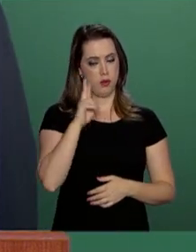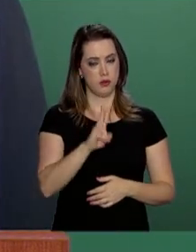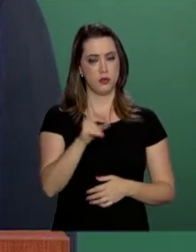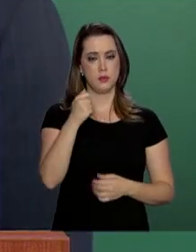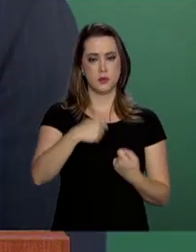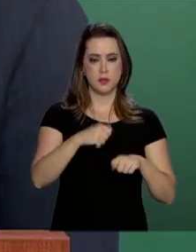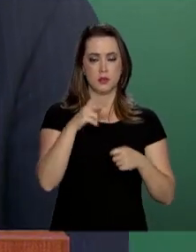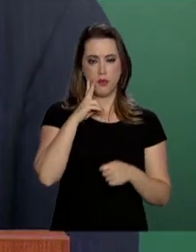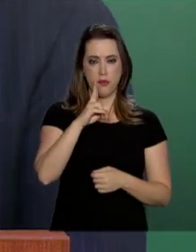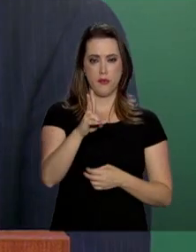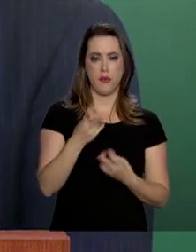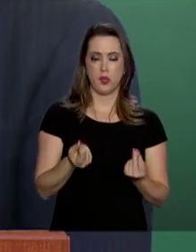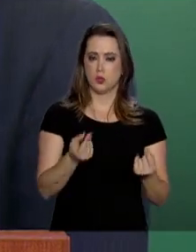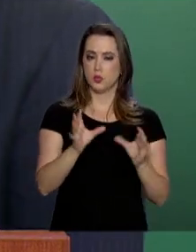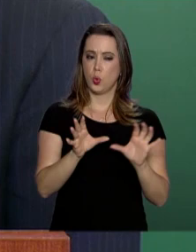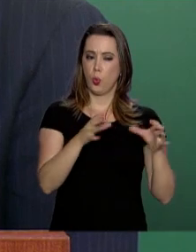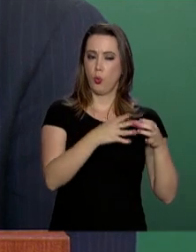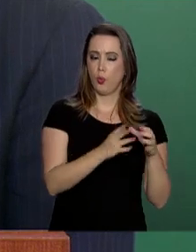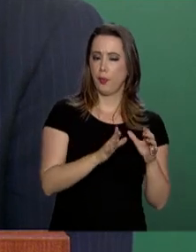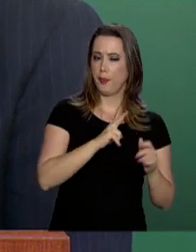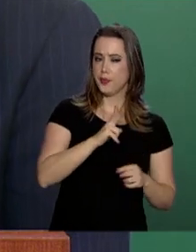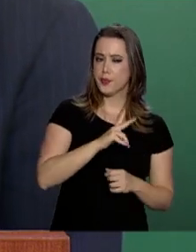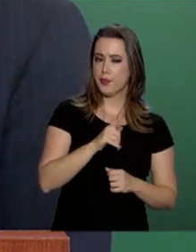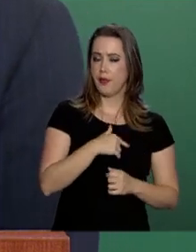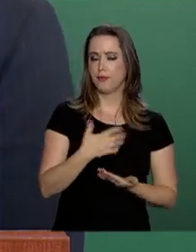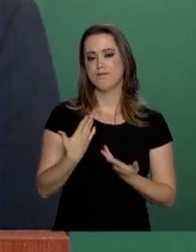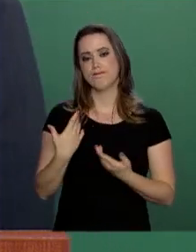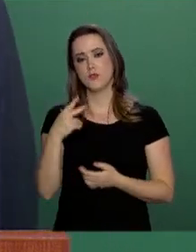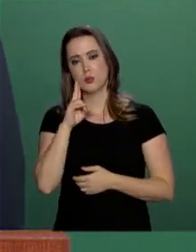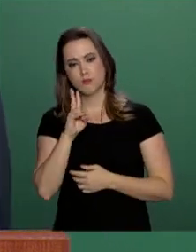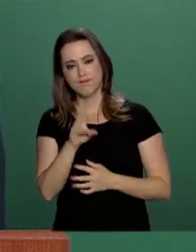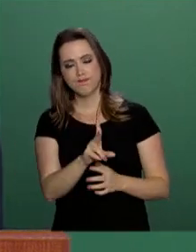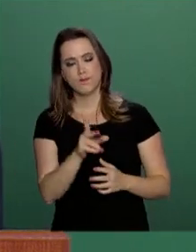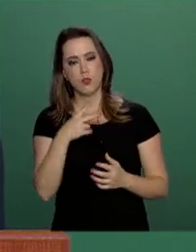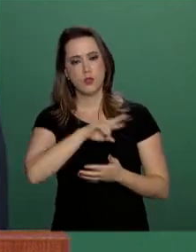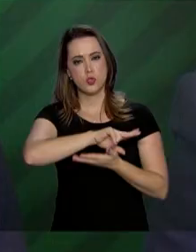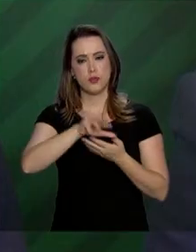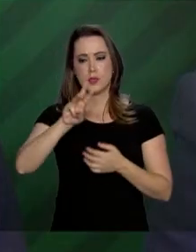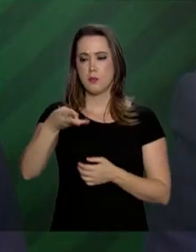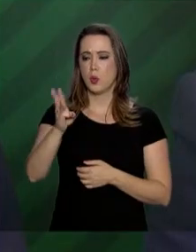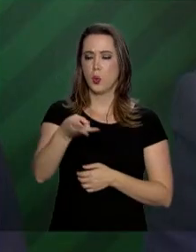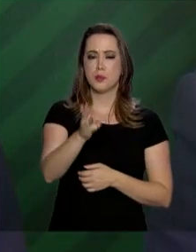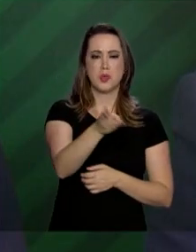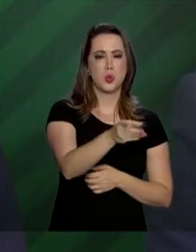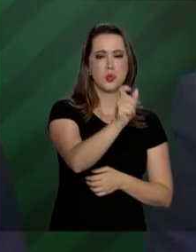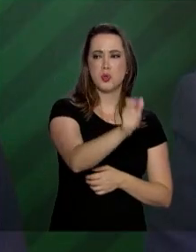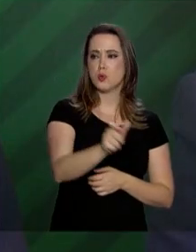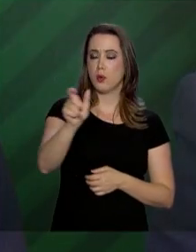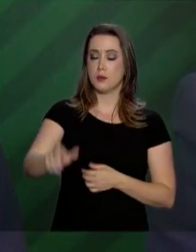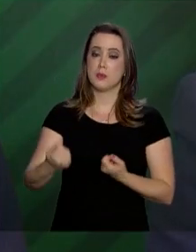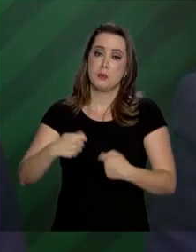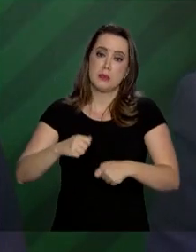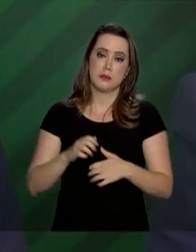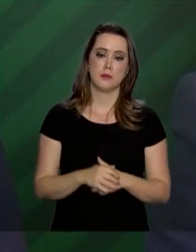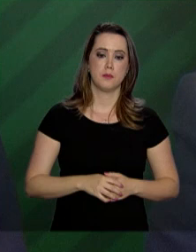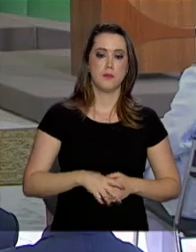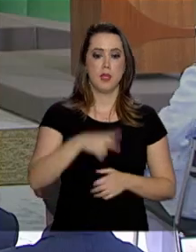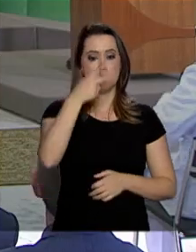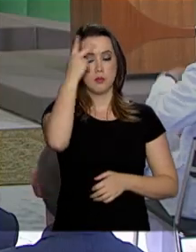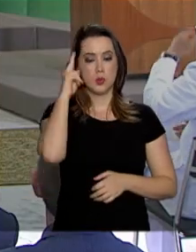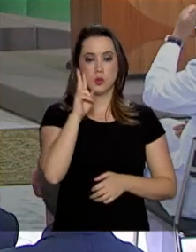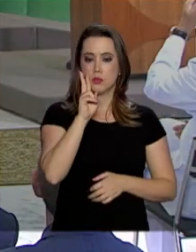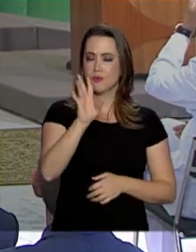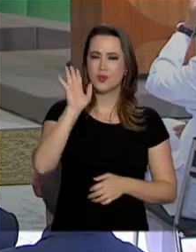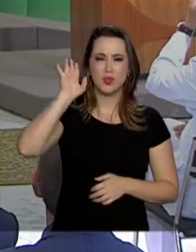benefícios concedidos a alguns em prejuízo de milhões de brasileiros. O povo brasileiro que cansou de assistir